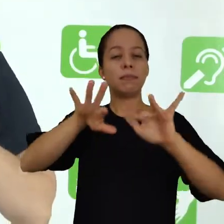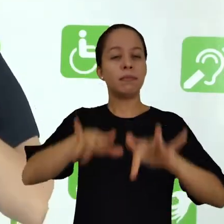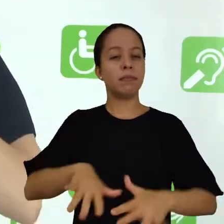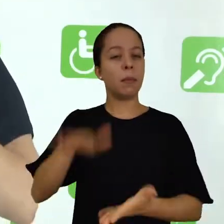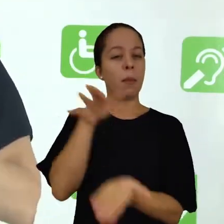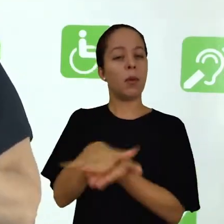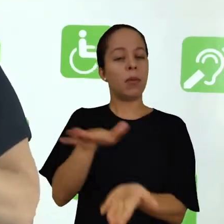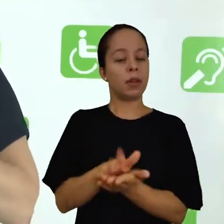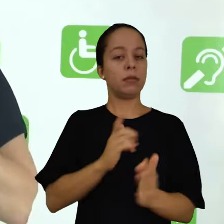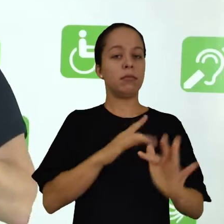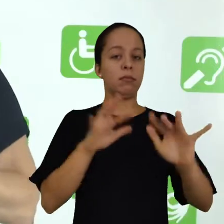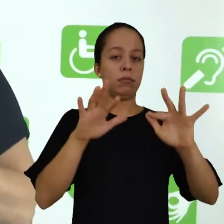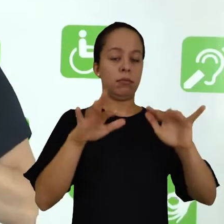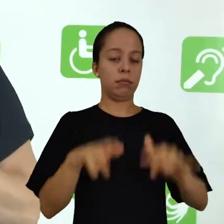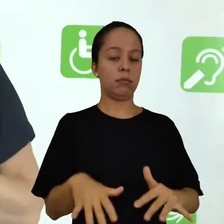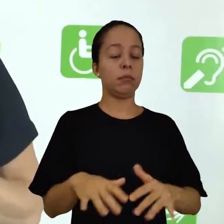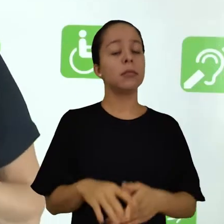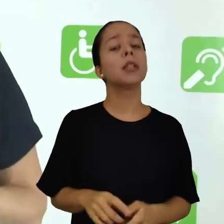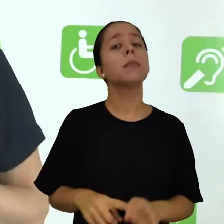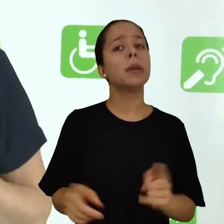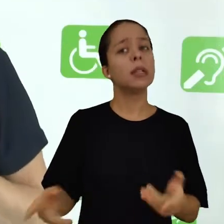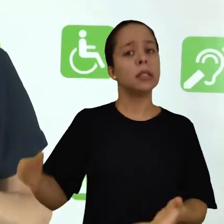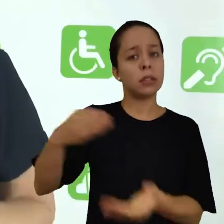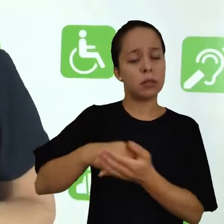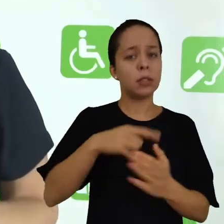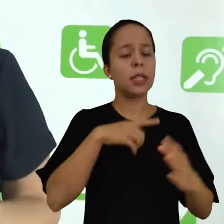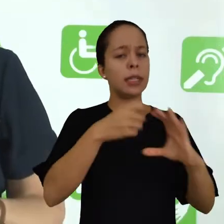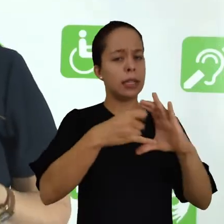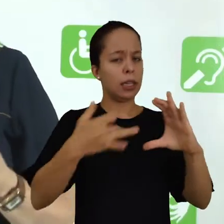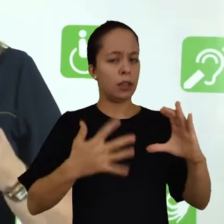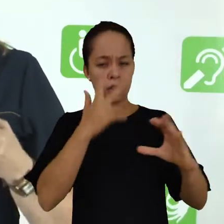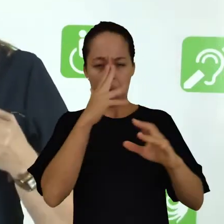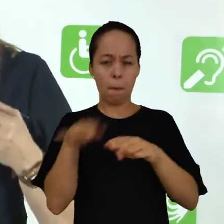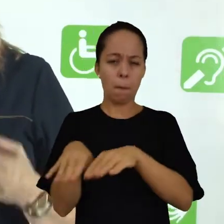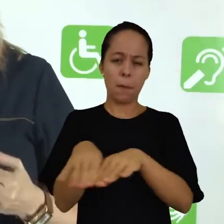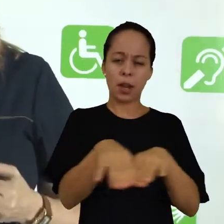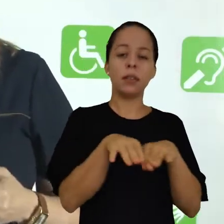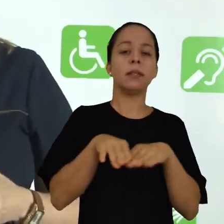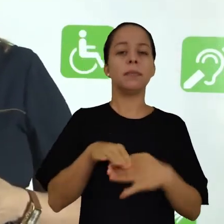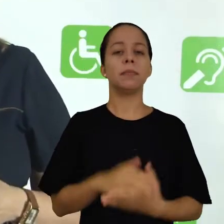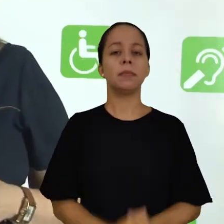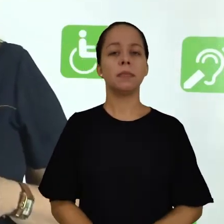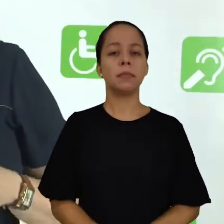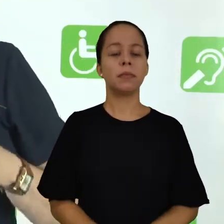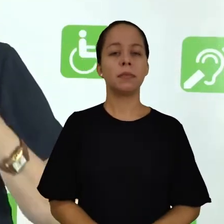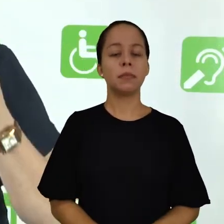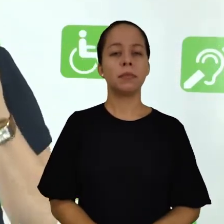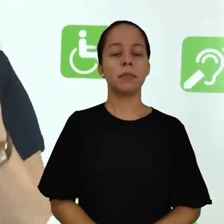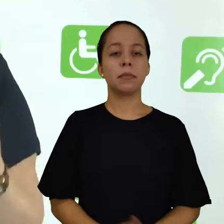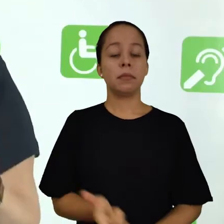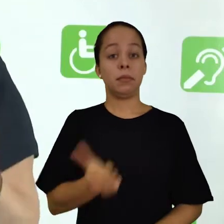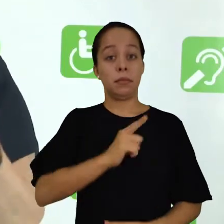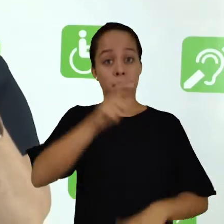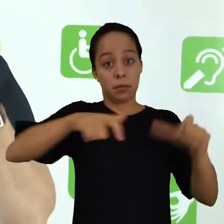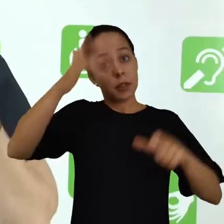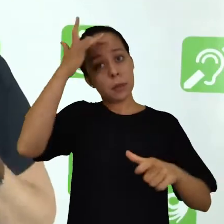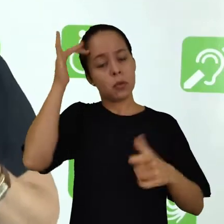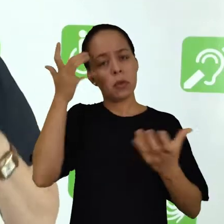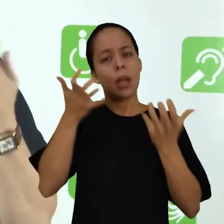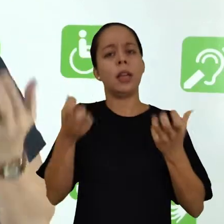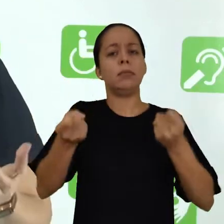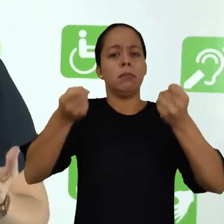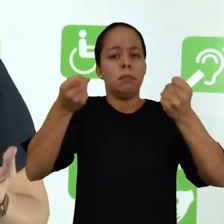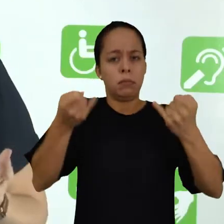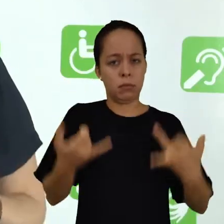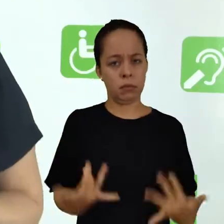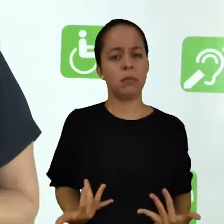tem algumas características que a gente pode observar que são comuns. Buscam, além de uma descrição de